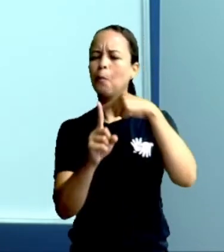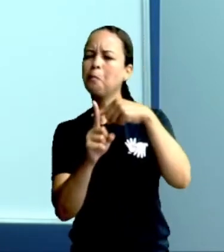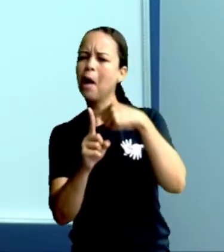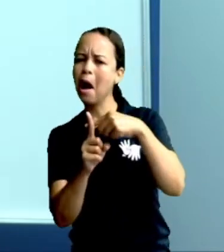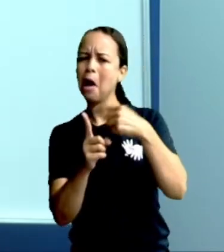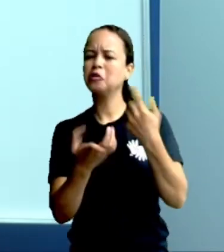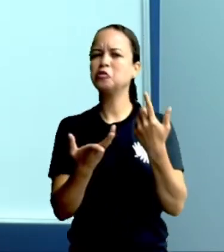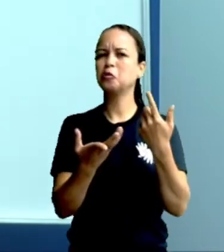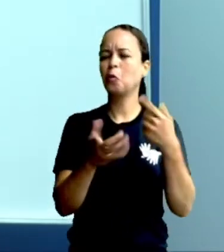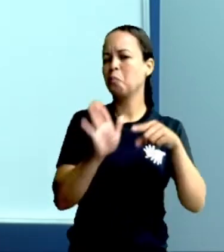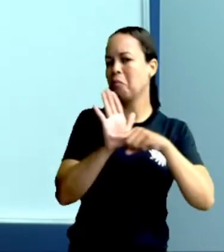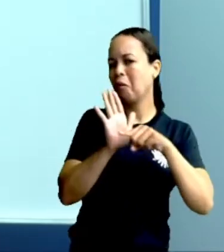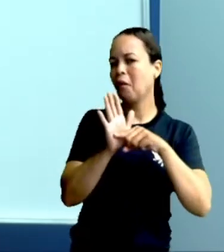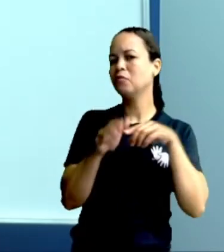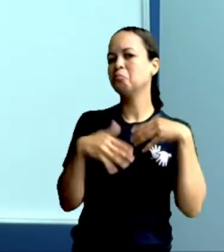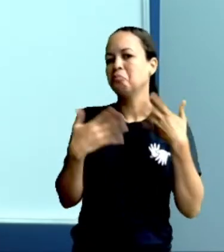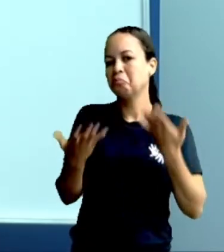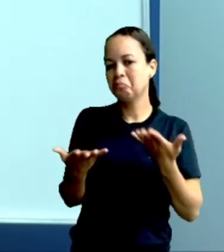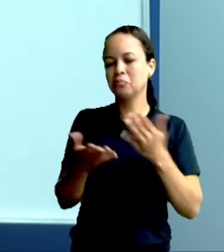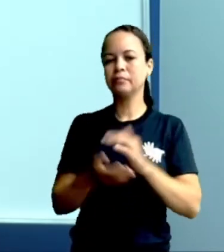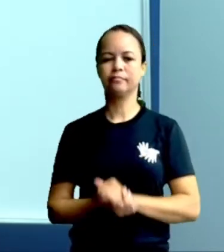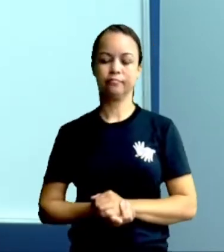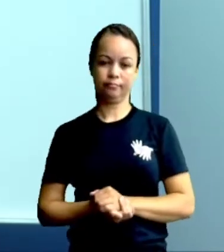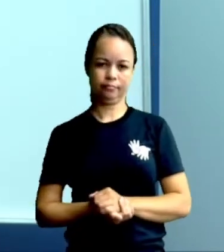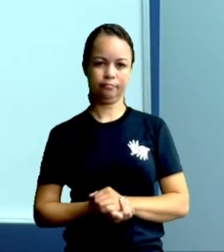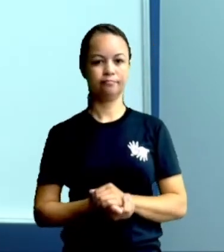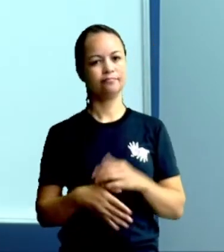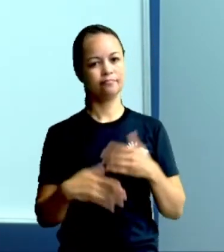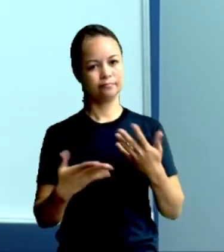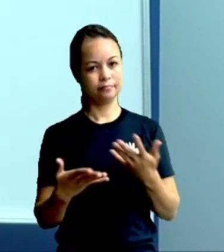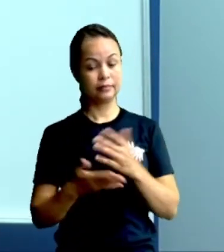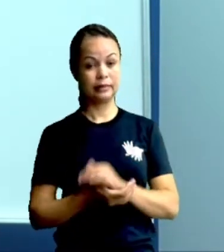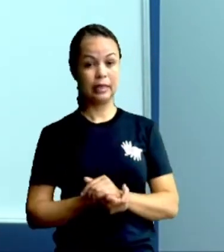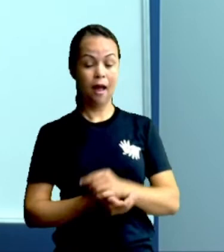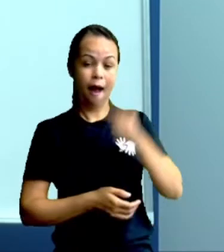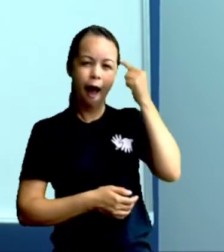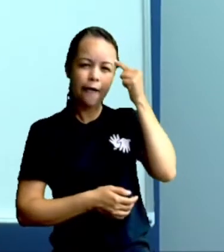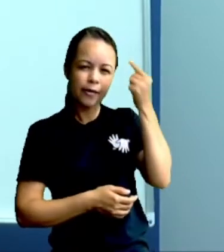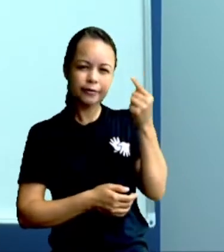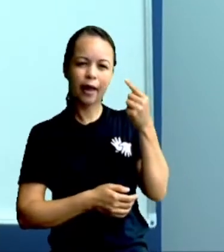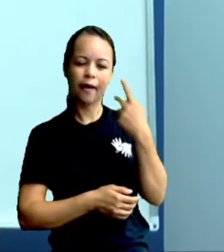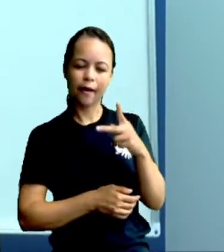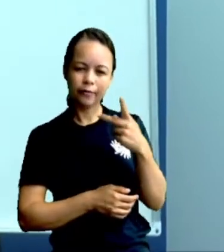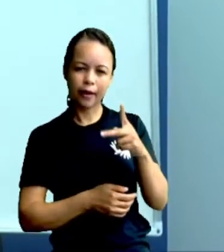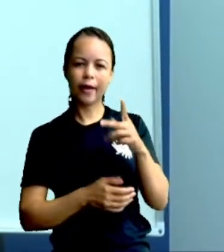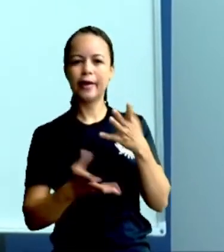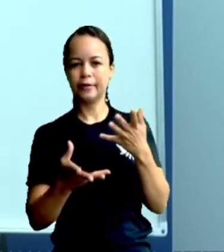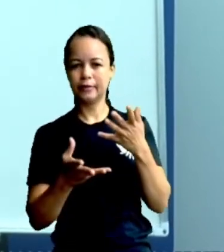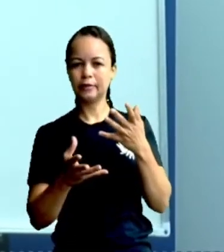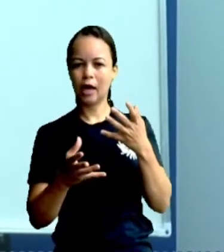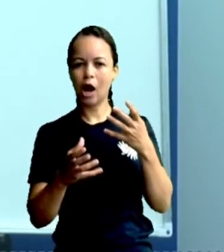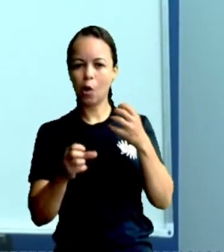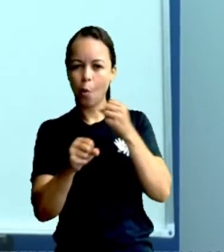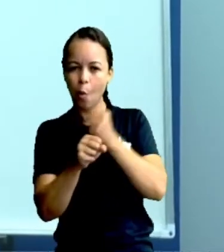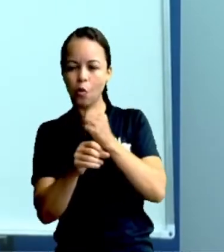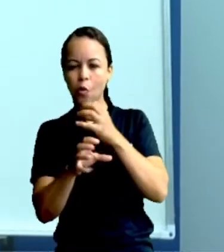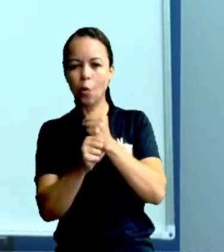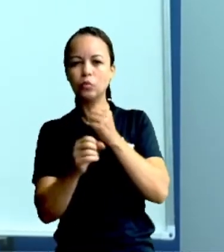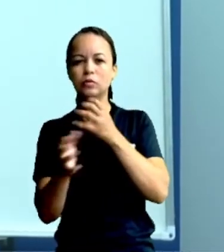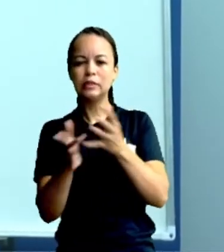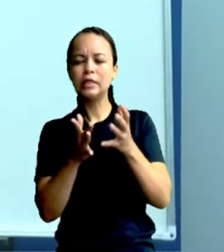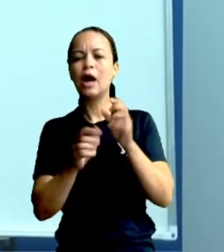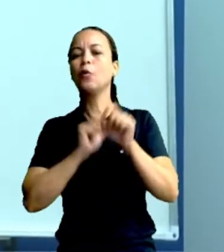é que eu sei? E aí é que tá, olha só. A ideia dessa continha é